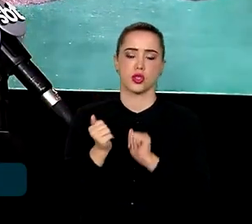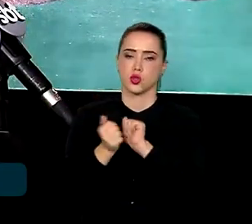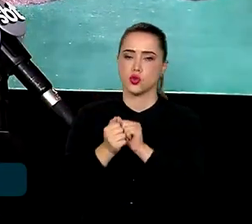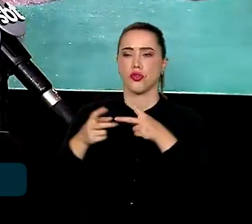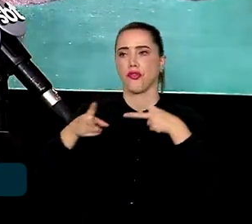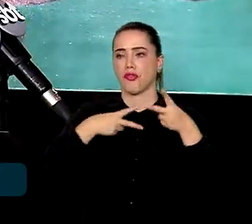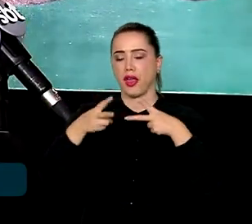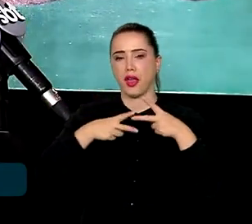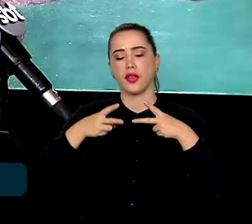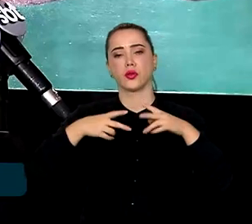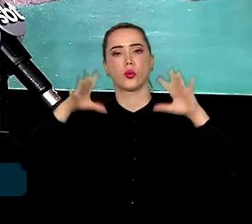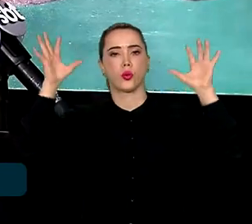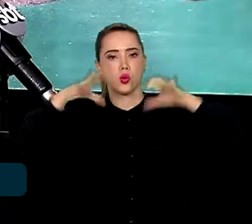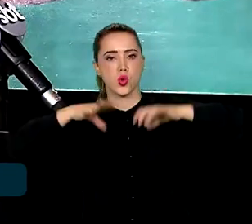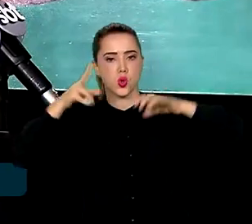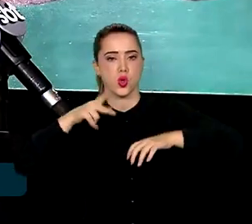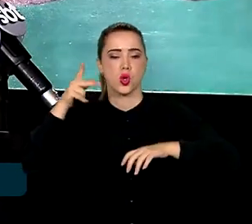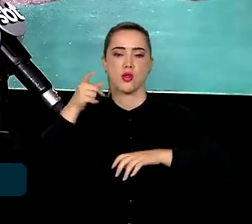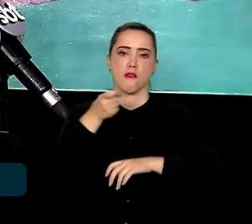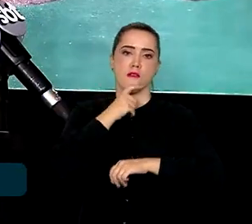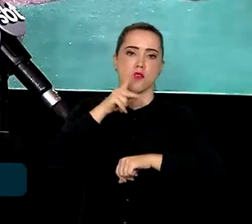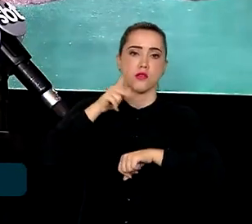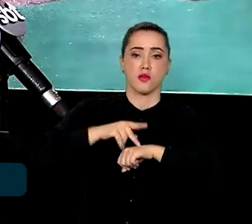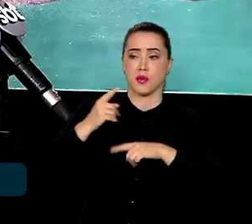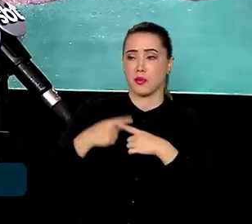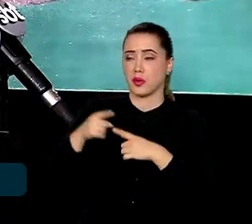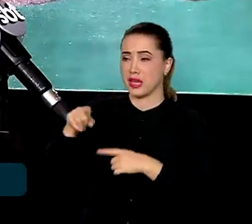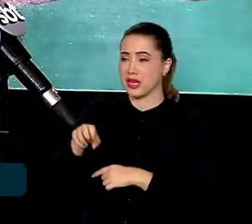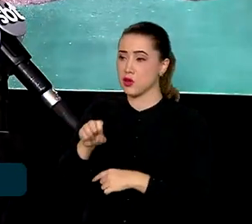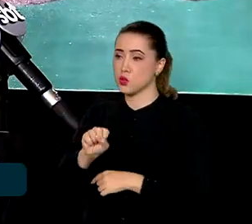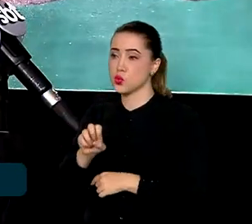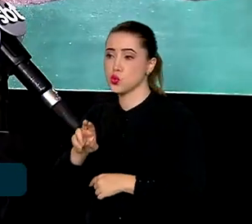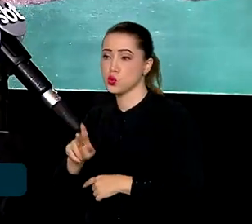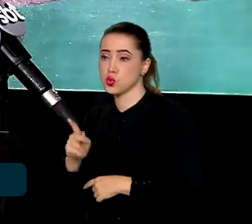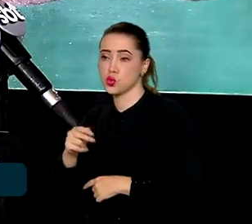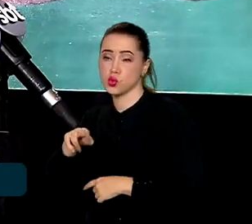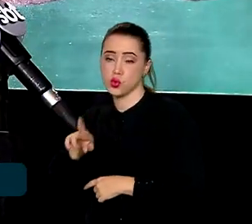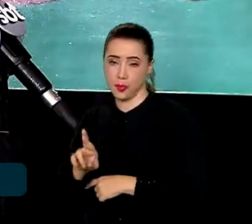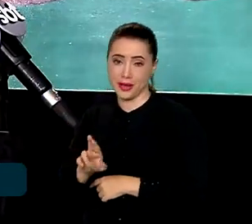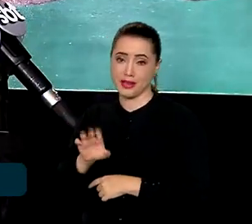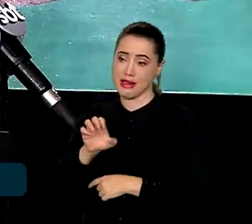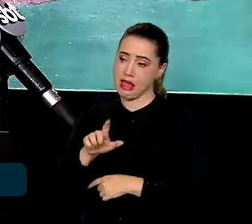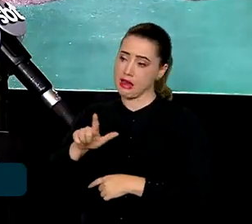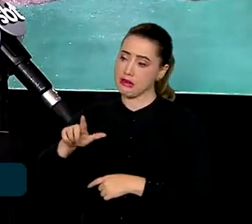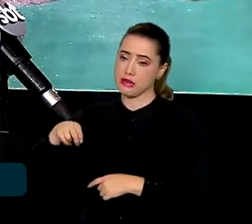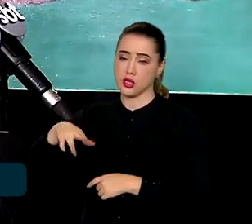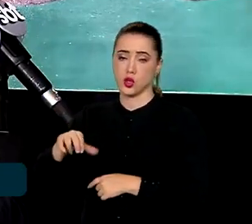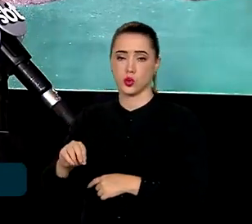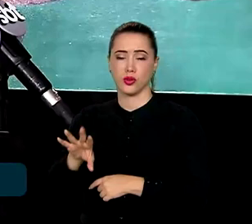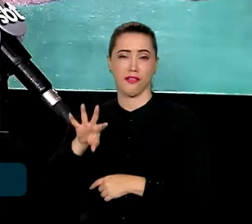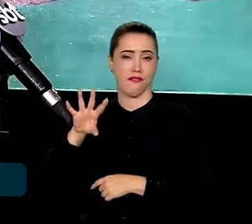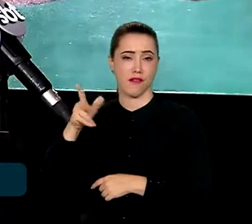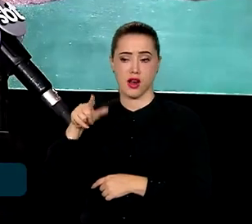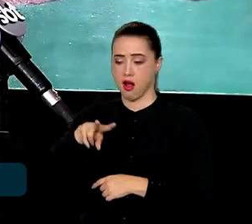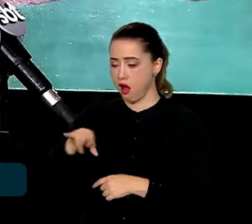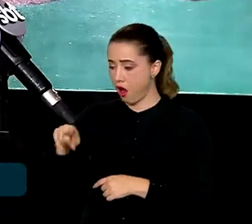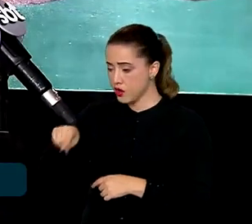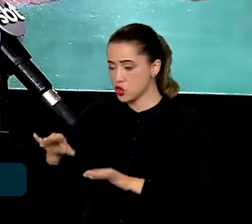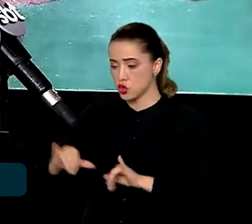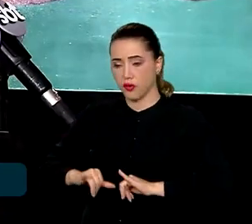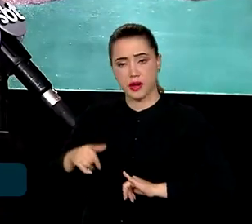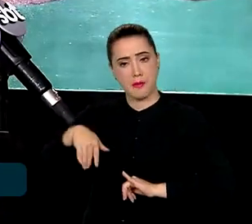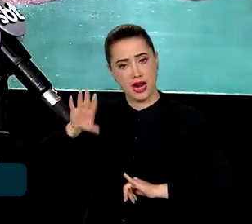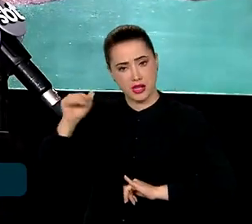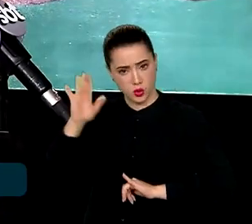por conta desse fenômeno de um super reuninho que vai recair especialmente sobre o Rio Grande do Sul, no território